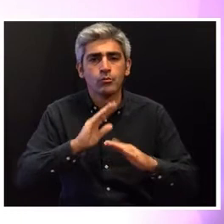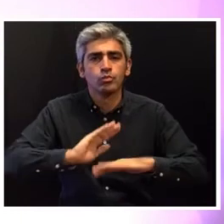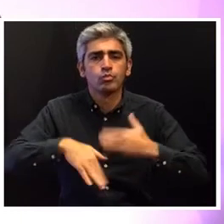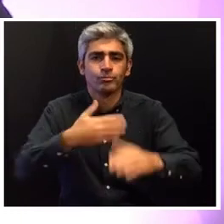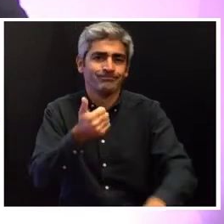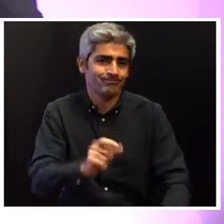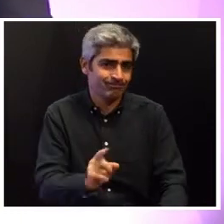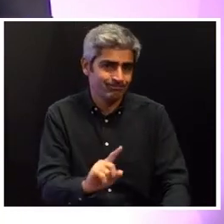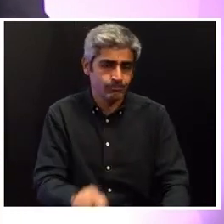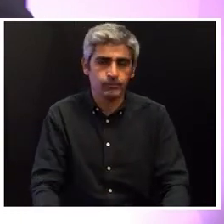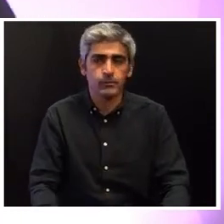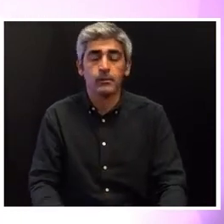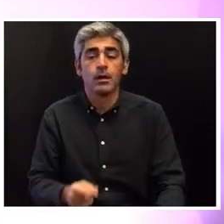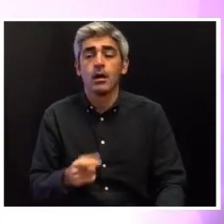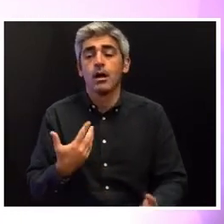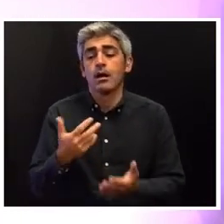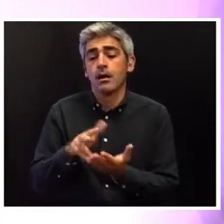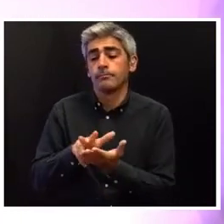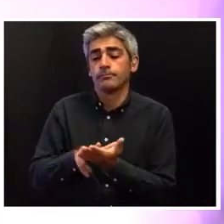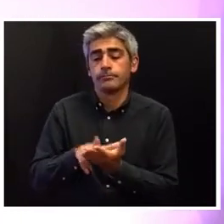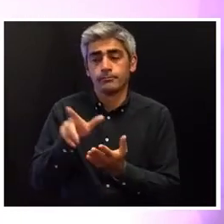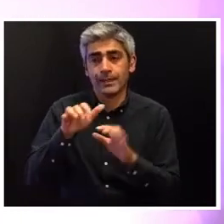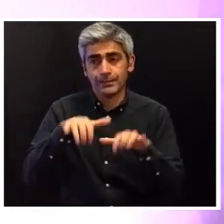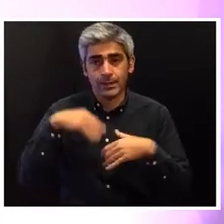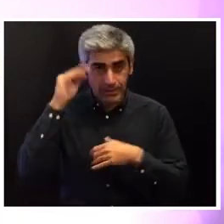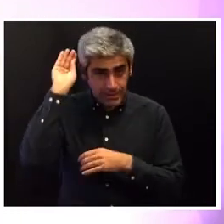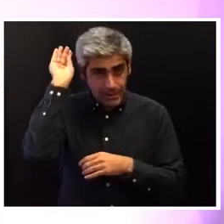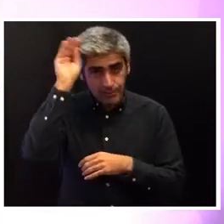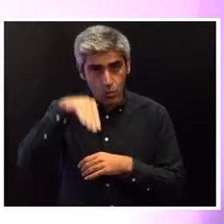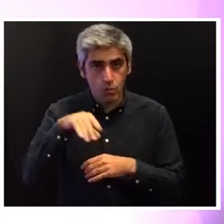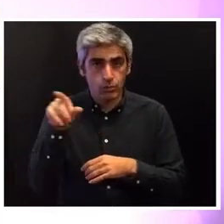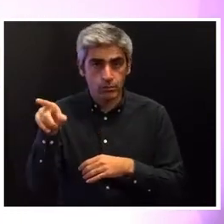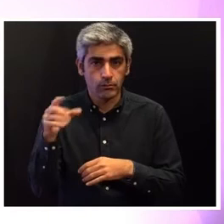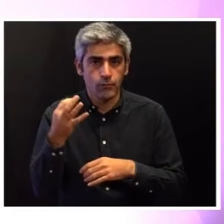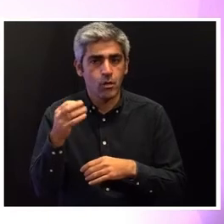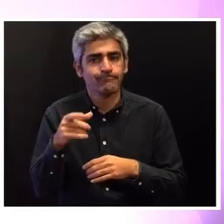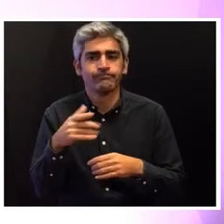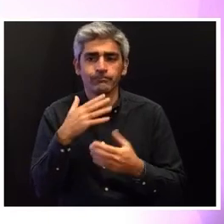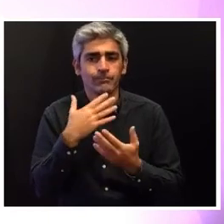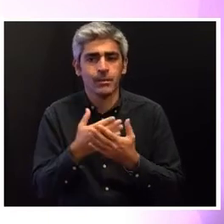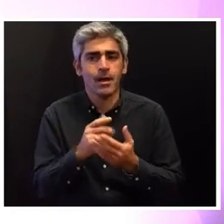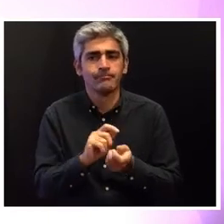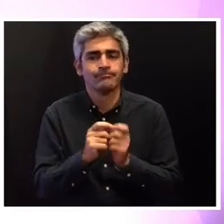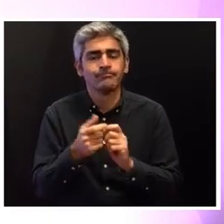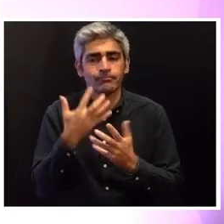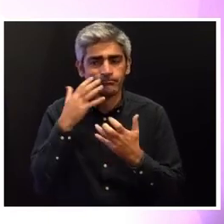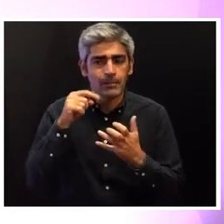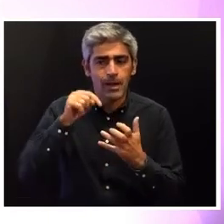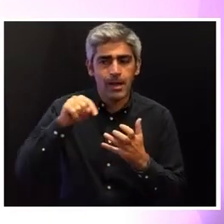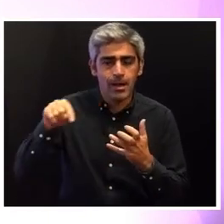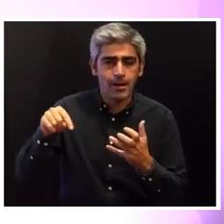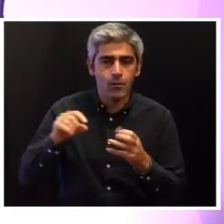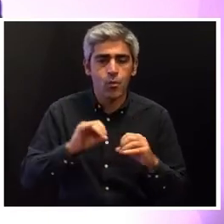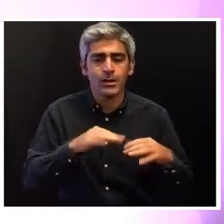Mas, a versão aprovada pela Assembleia da República acabou, contudo, por deixar um rastro da